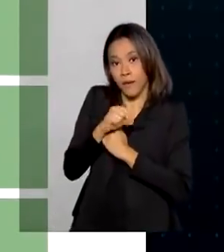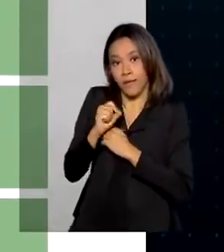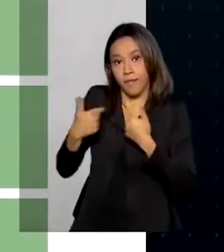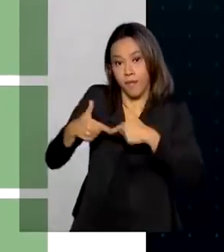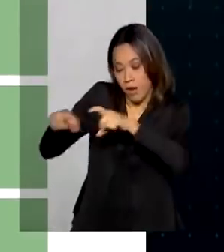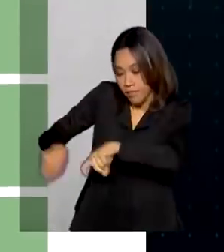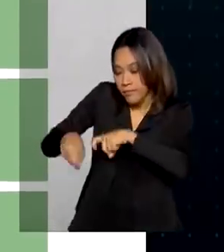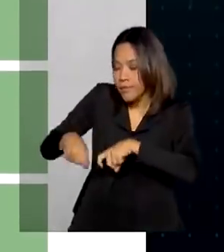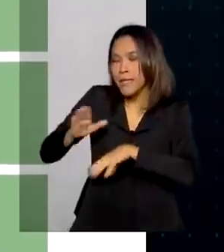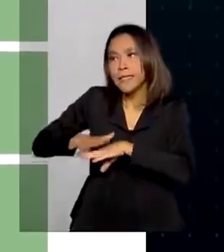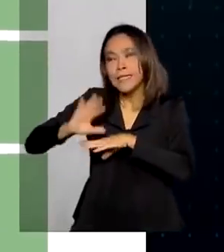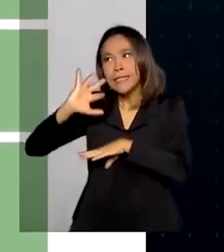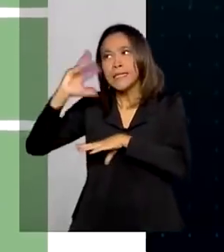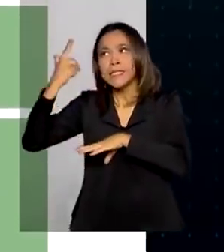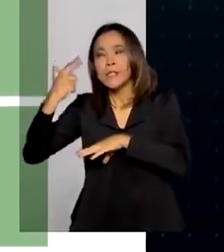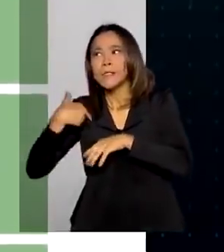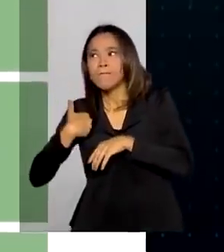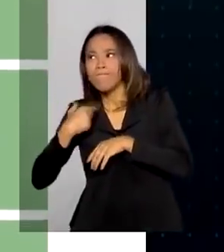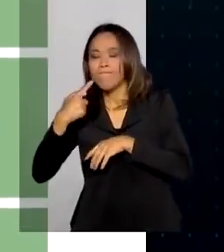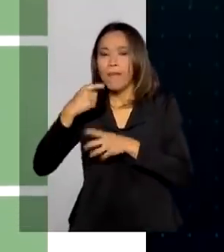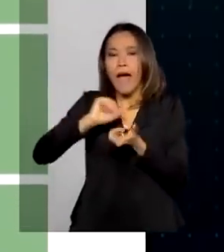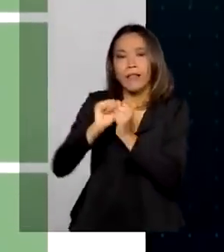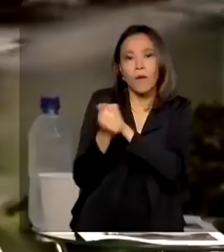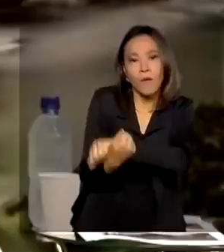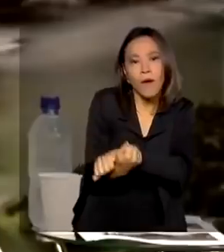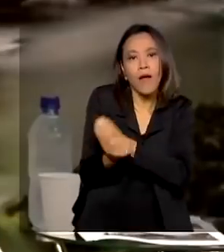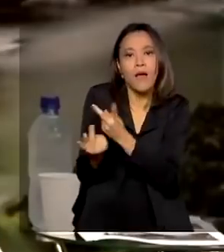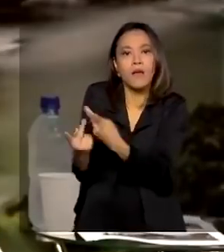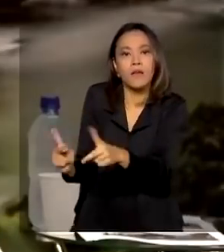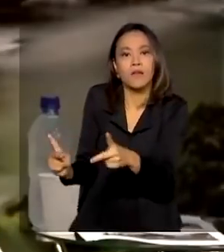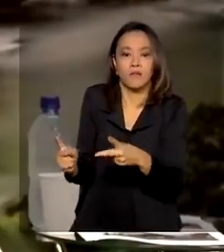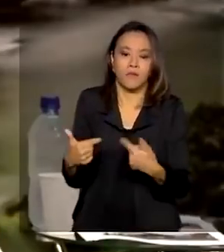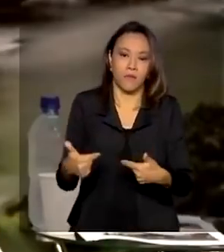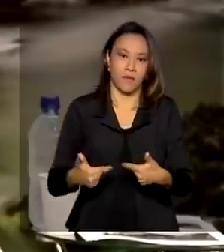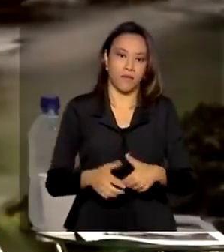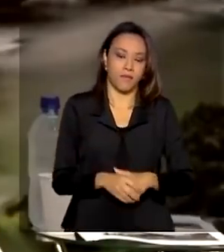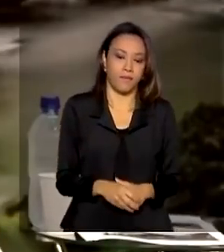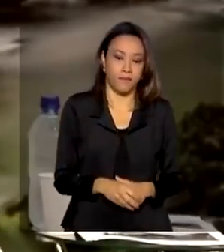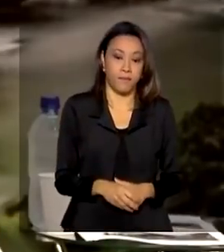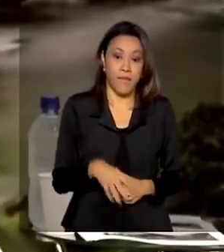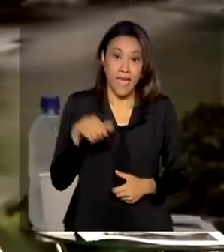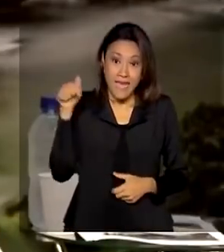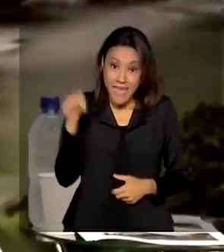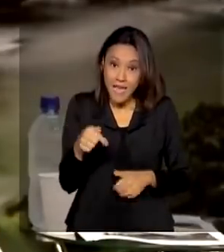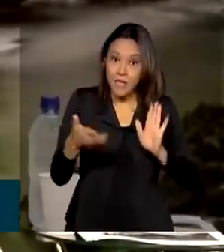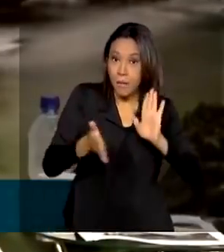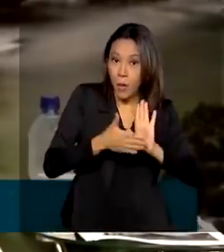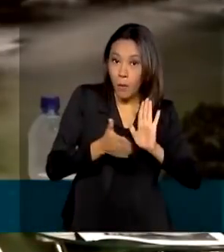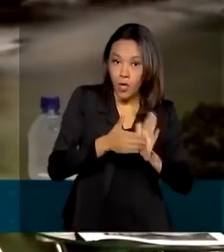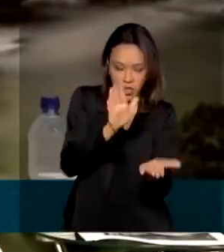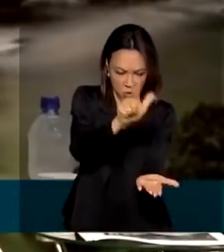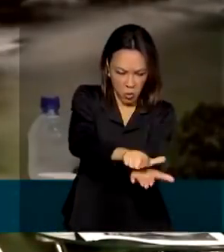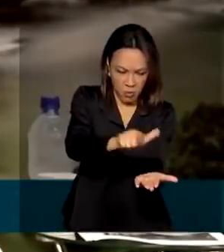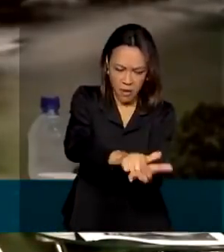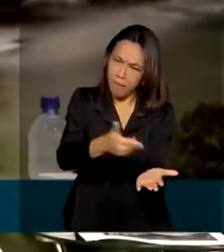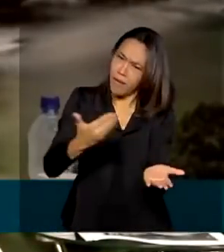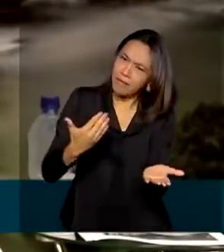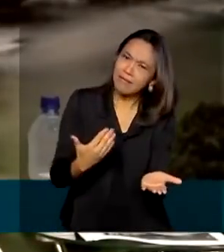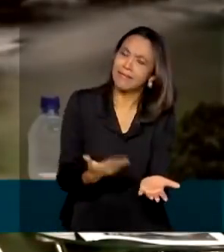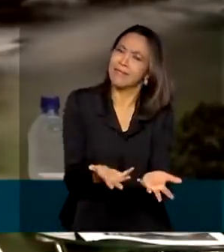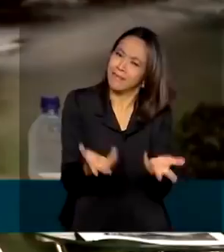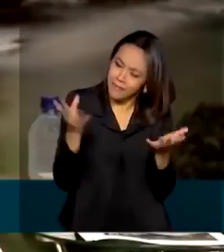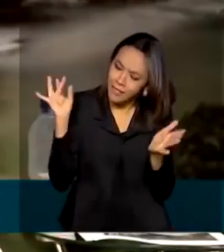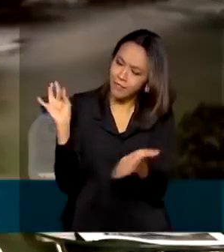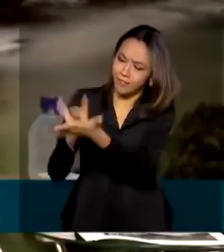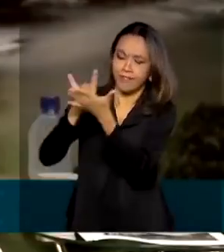decisões no processo de adequação ambiental. Esta proposta saia do papel, traga de volta ao produtor a legalidade